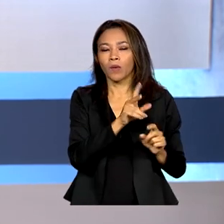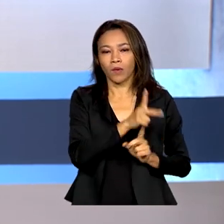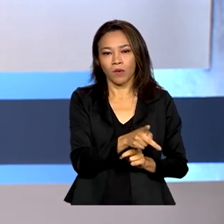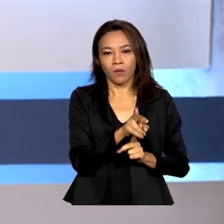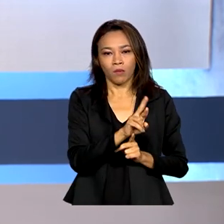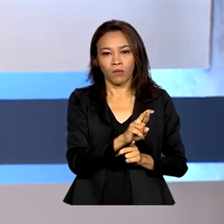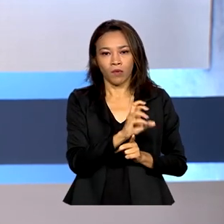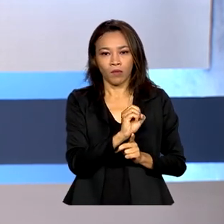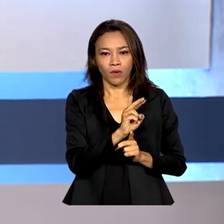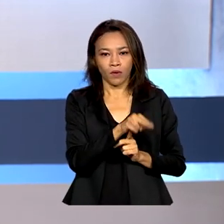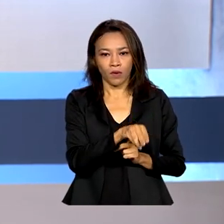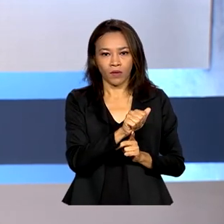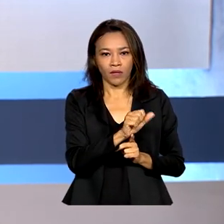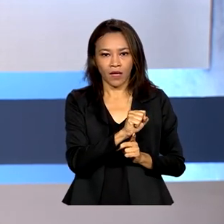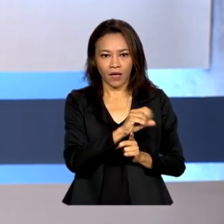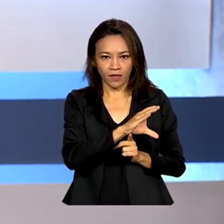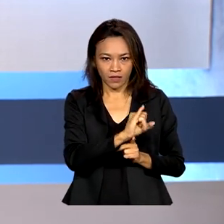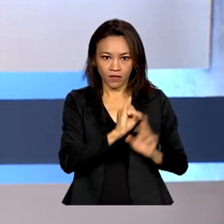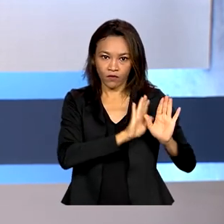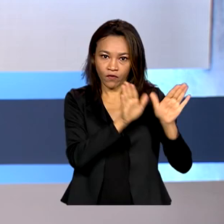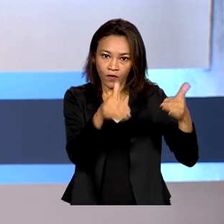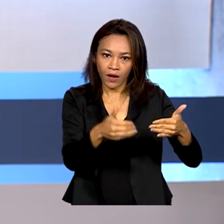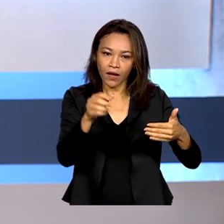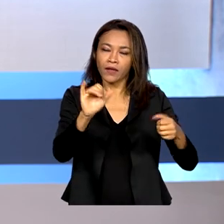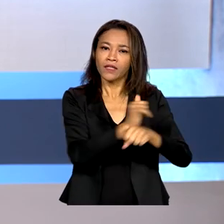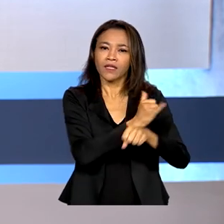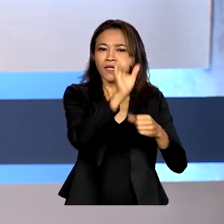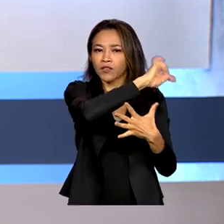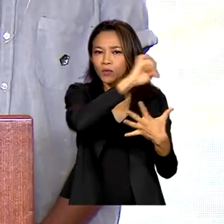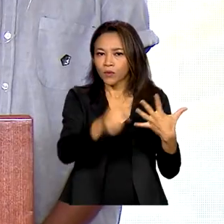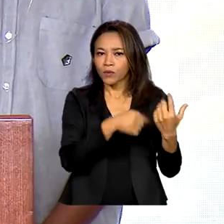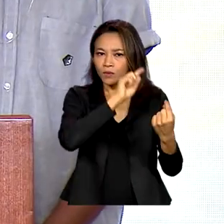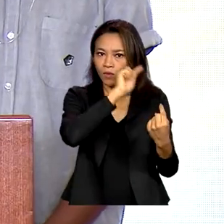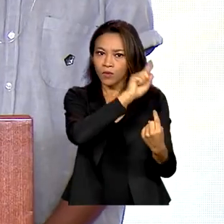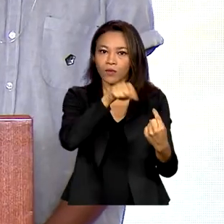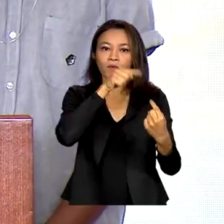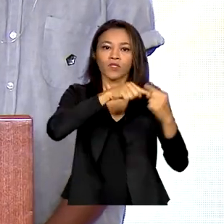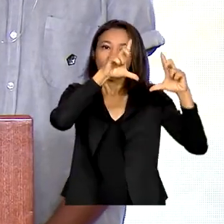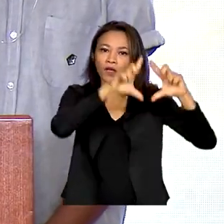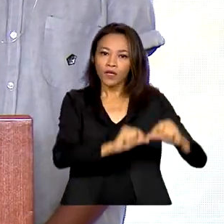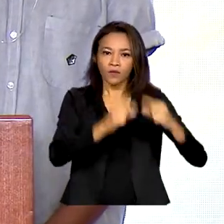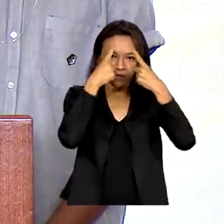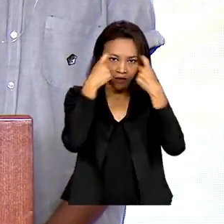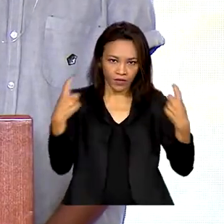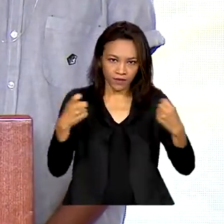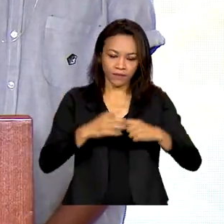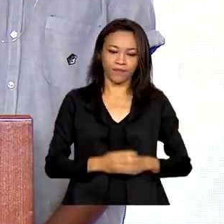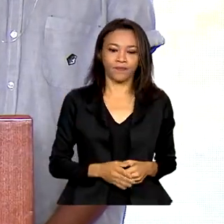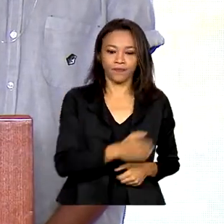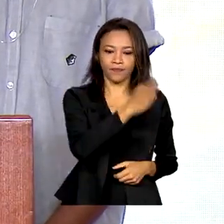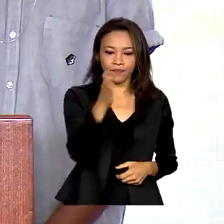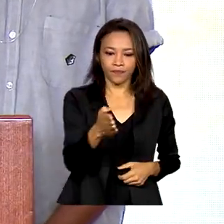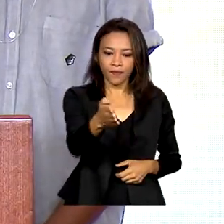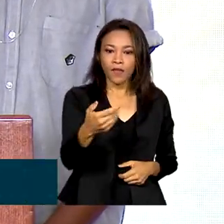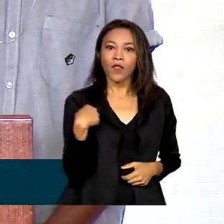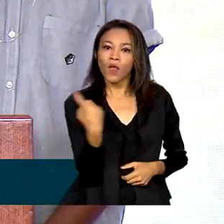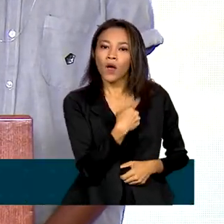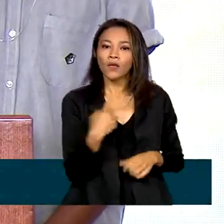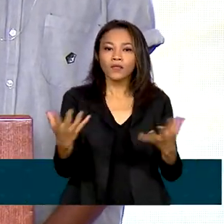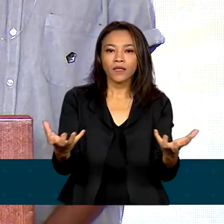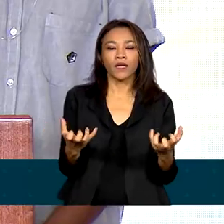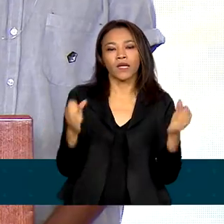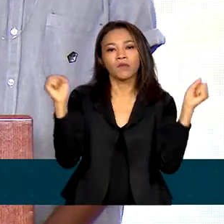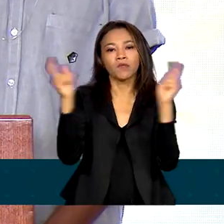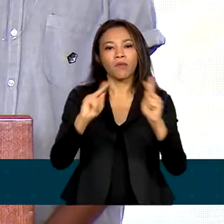relançado com foco em ações integradas para reduzir a violência. Só queremos, pais, andar com nossa cabeça